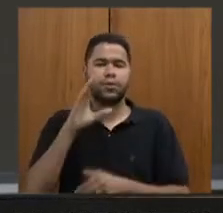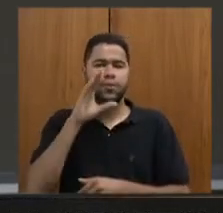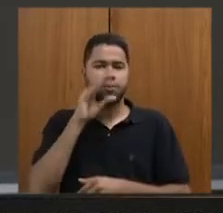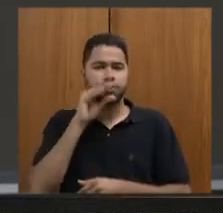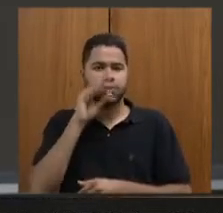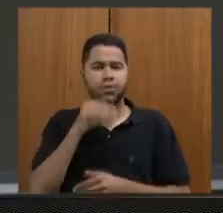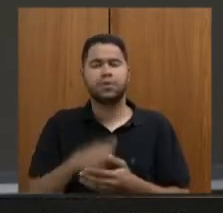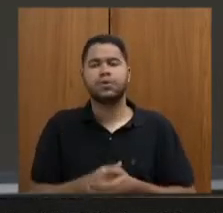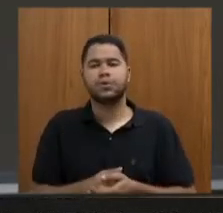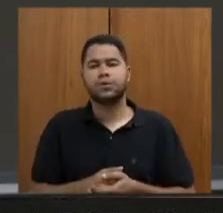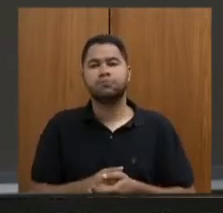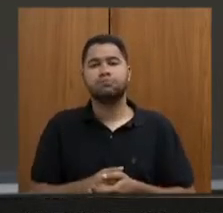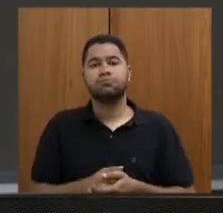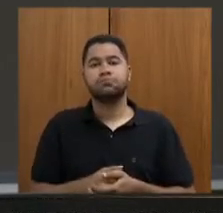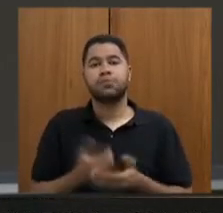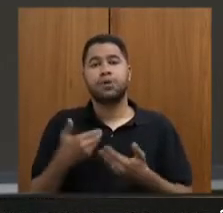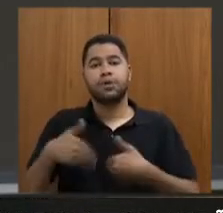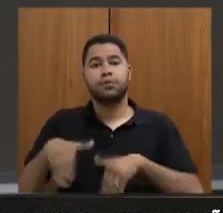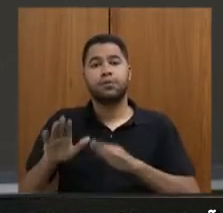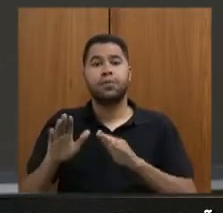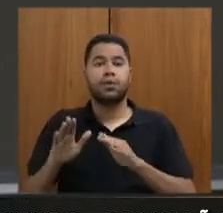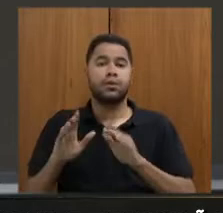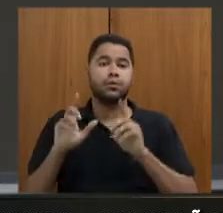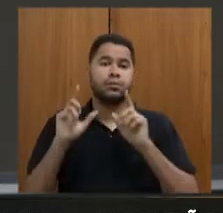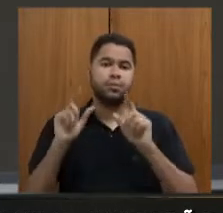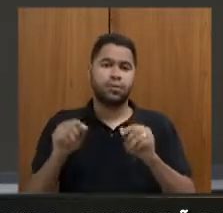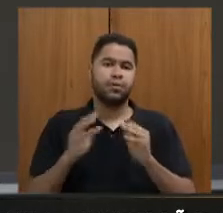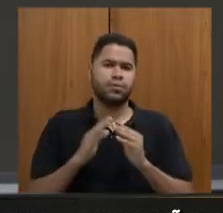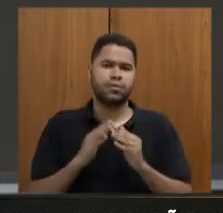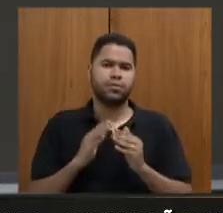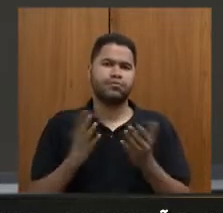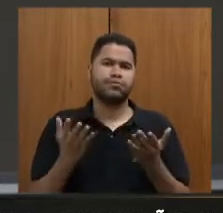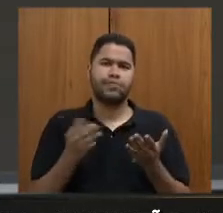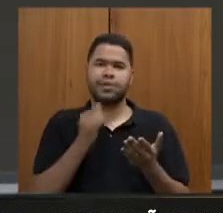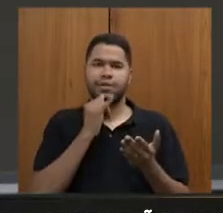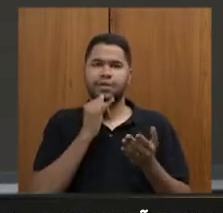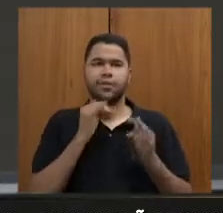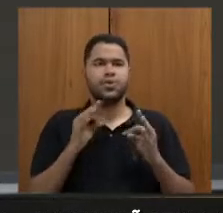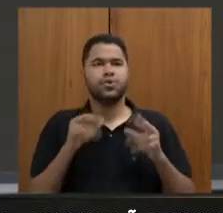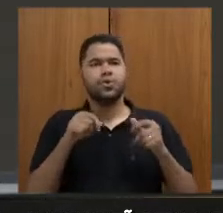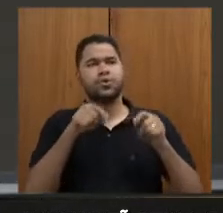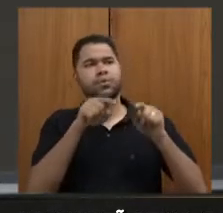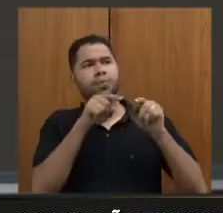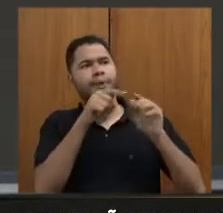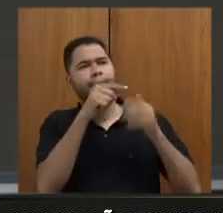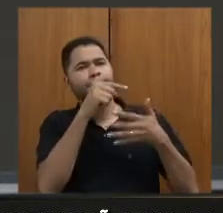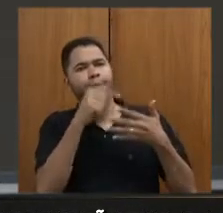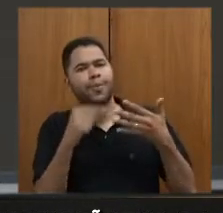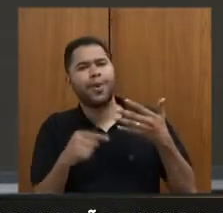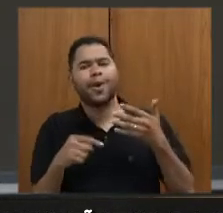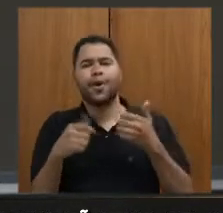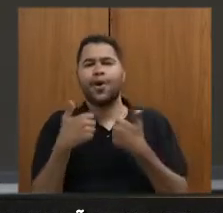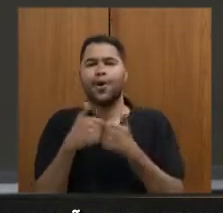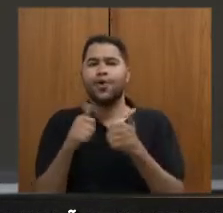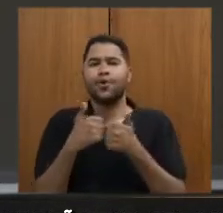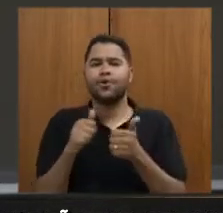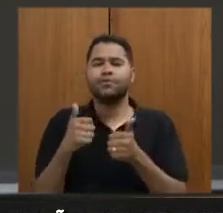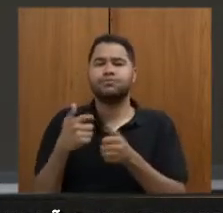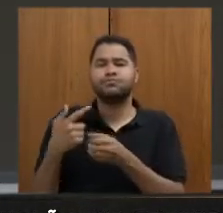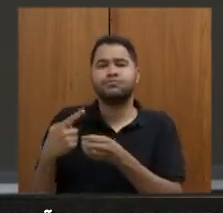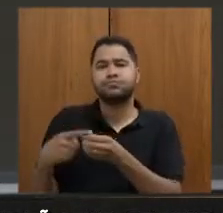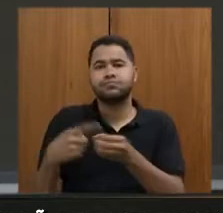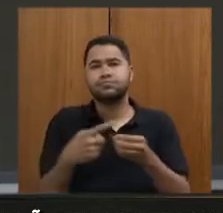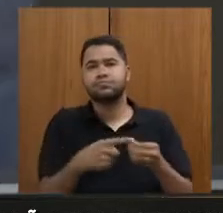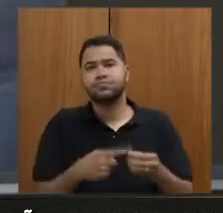de fazer uso desse transporte fretado para levar seus funcionários embora. Porque não justificaria colocar todo o sistema de ônibus da cidade da região